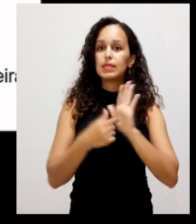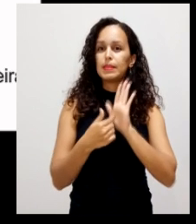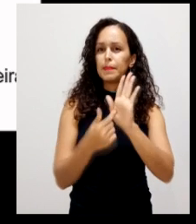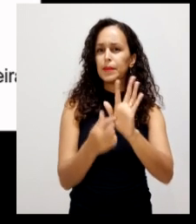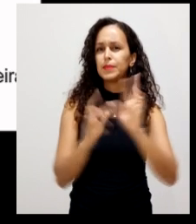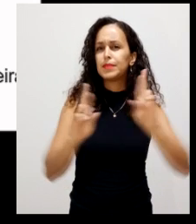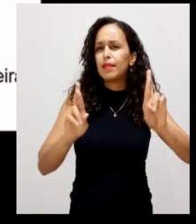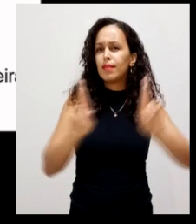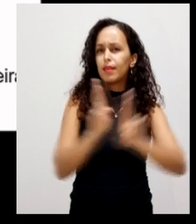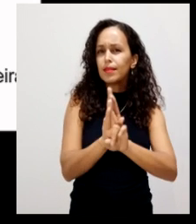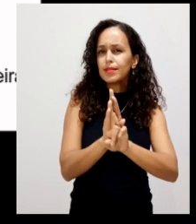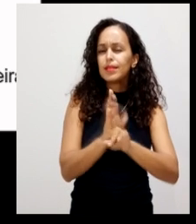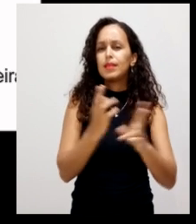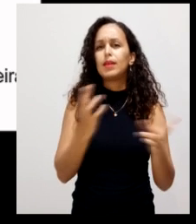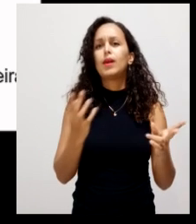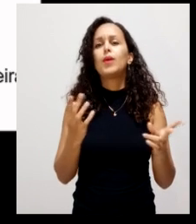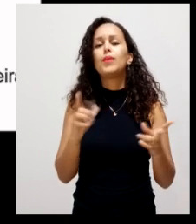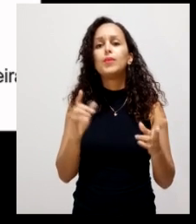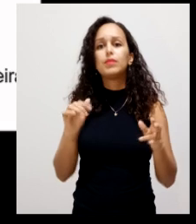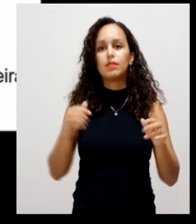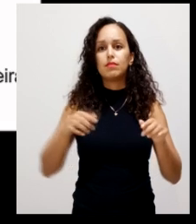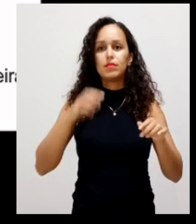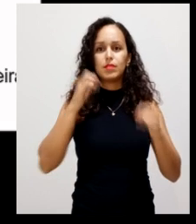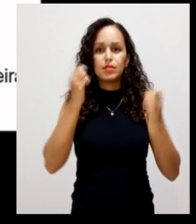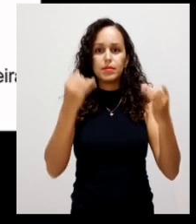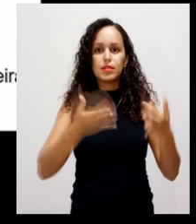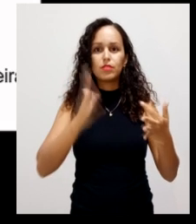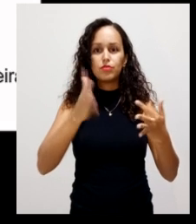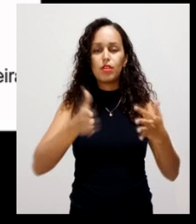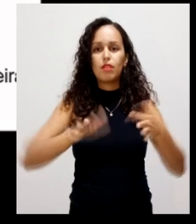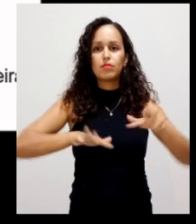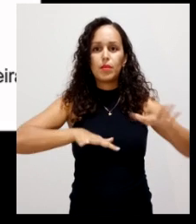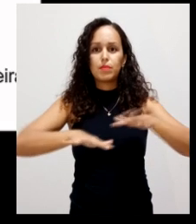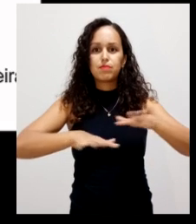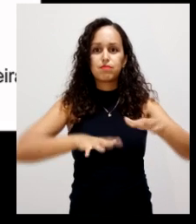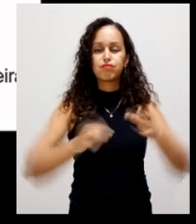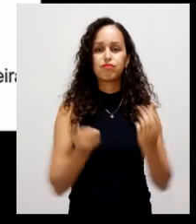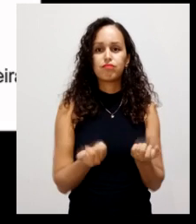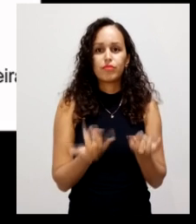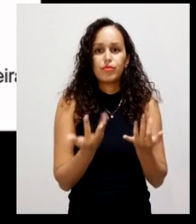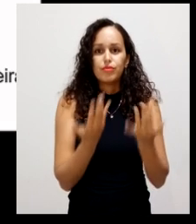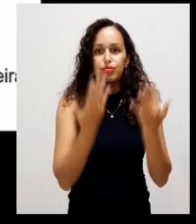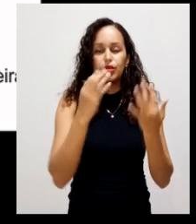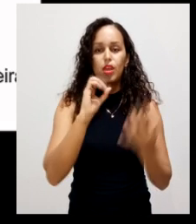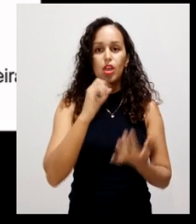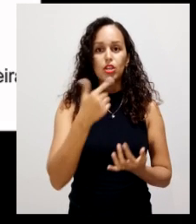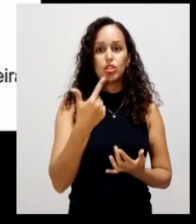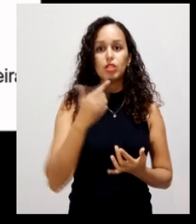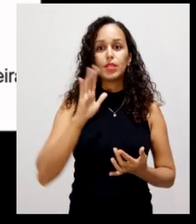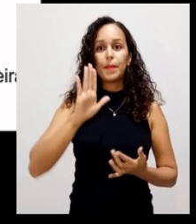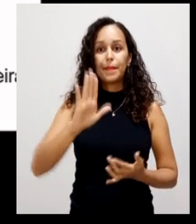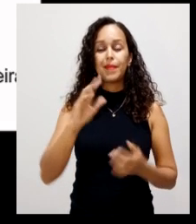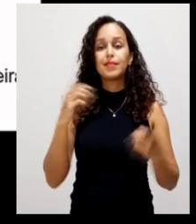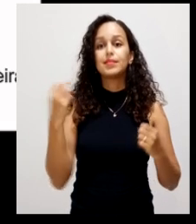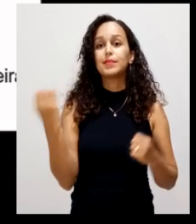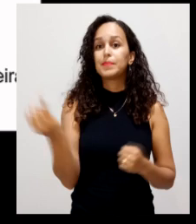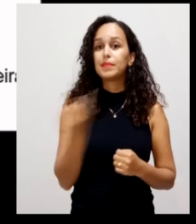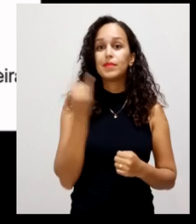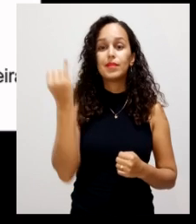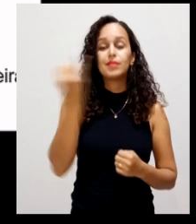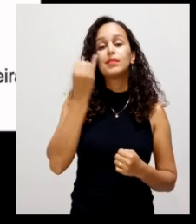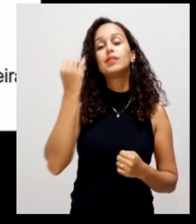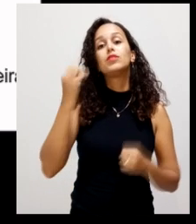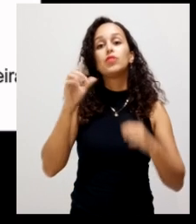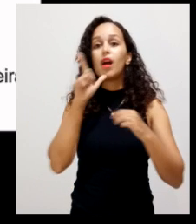a reação eu falo sobre a aeração mas eu também falo com a umidade é necessário que exista umidade senão os micro-organismos não vão